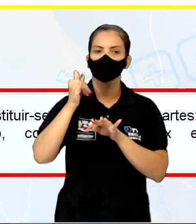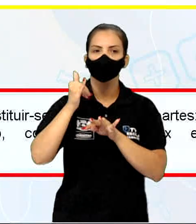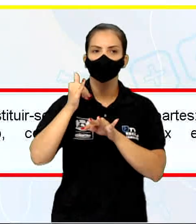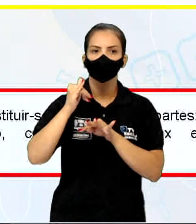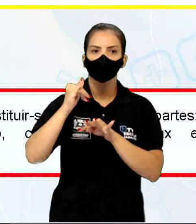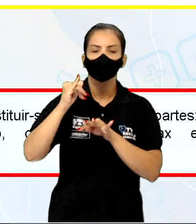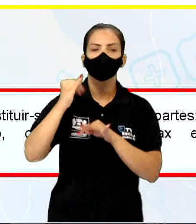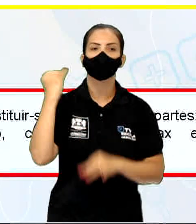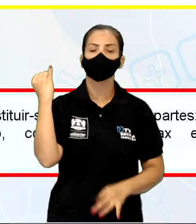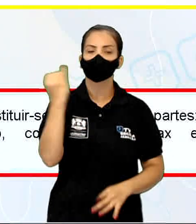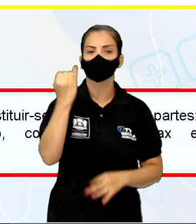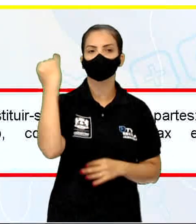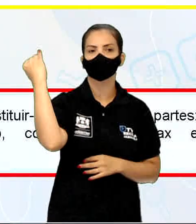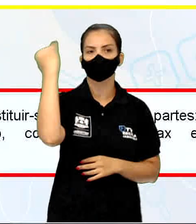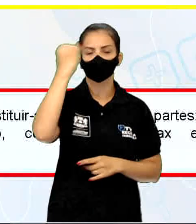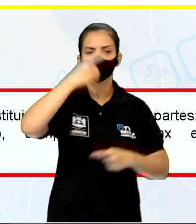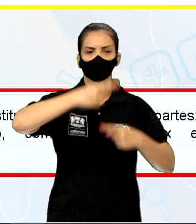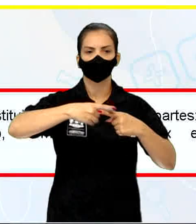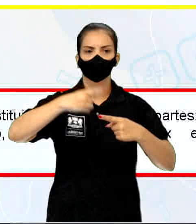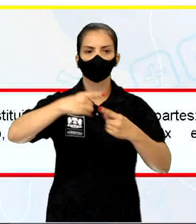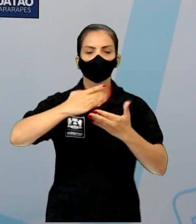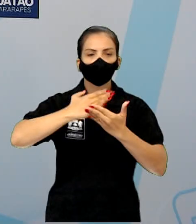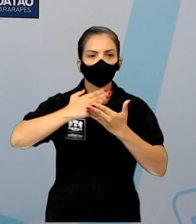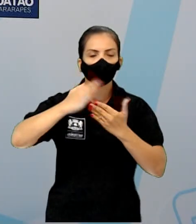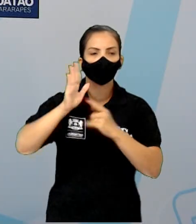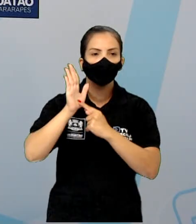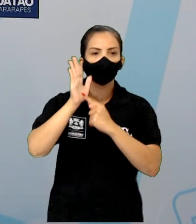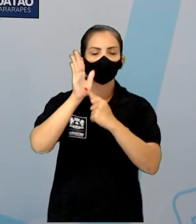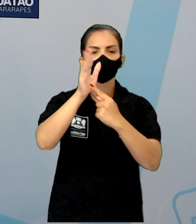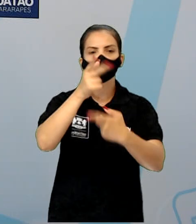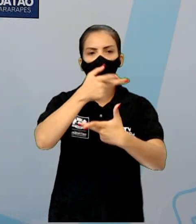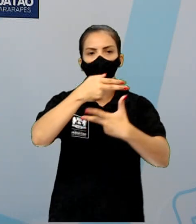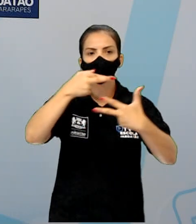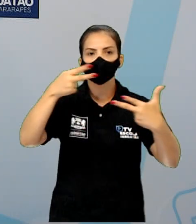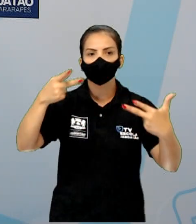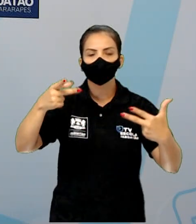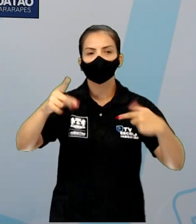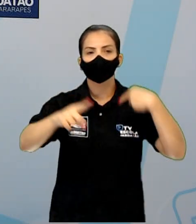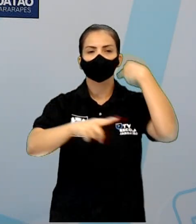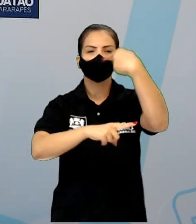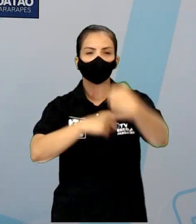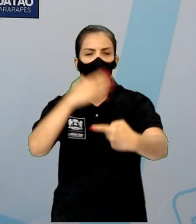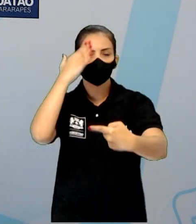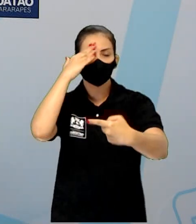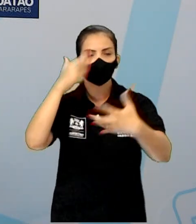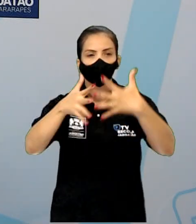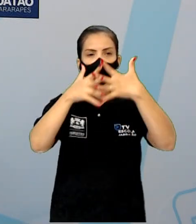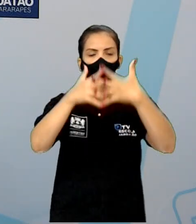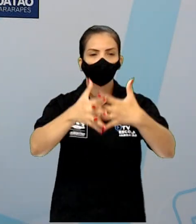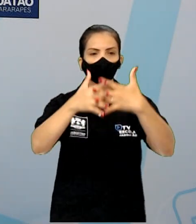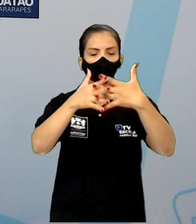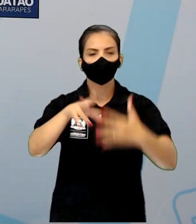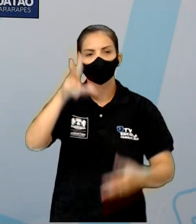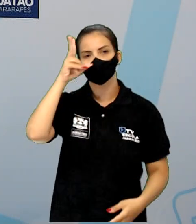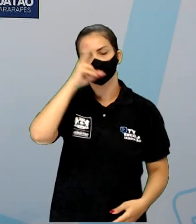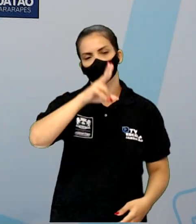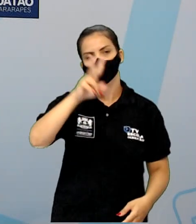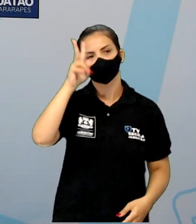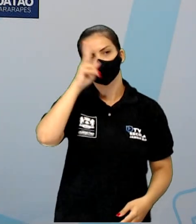parte é fundamental, pois geralmente apresenta um componente que provoca um conflito. Já apareceu. Ó,